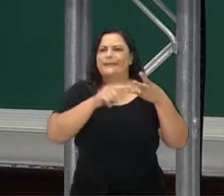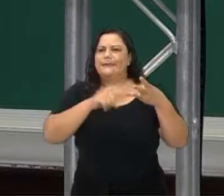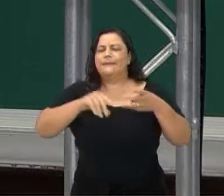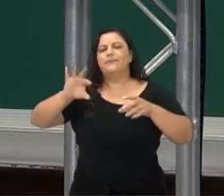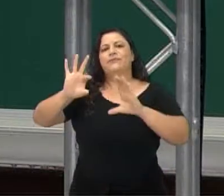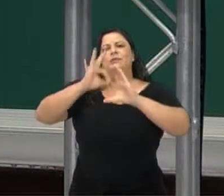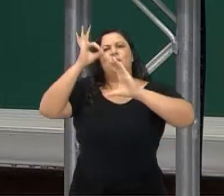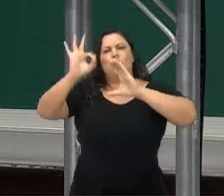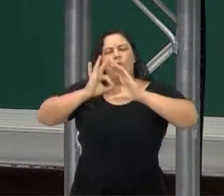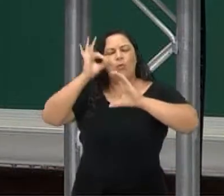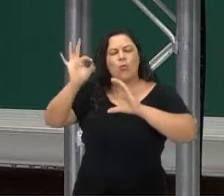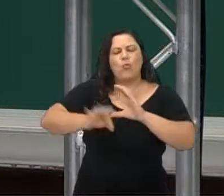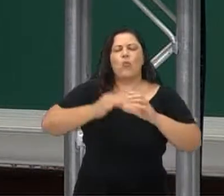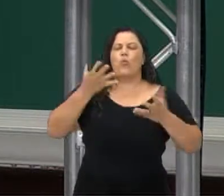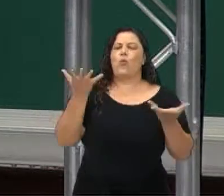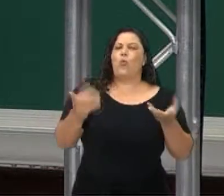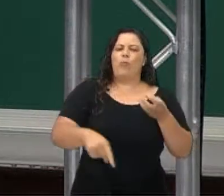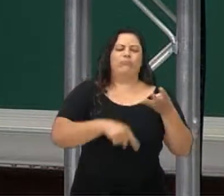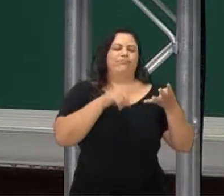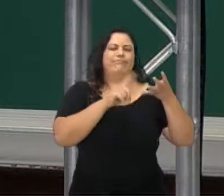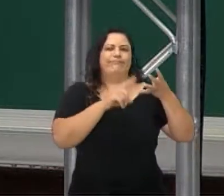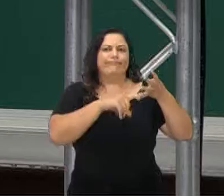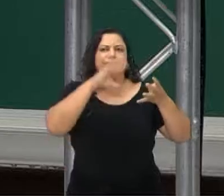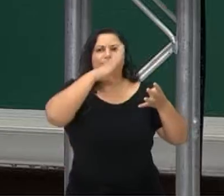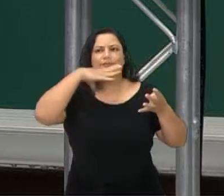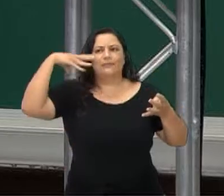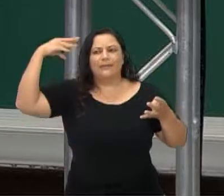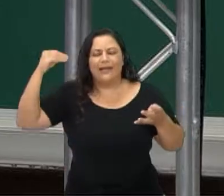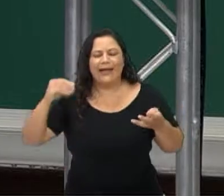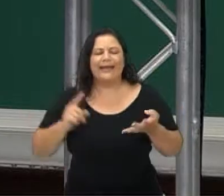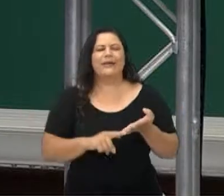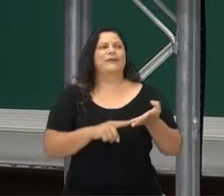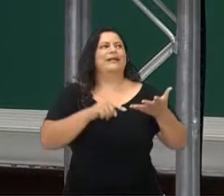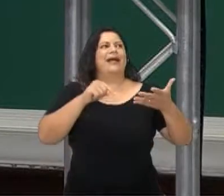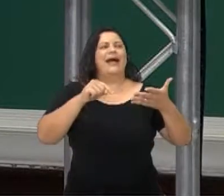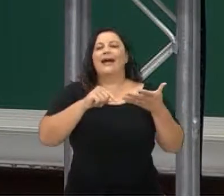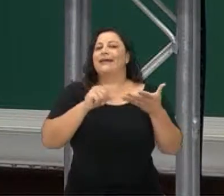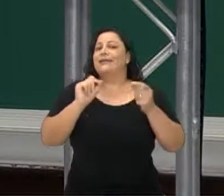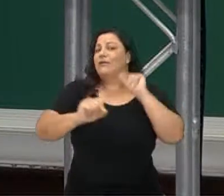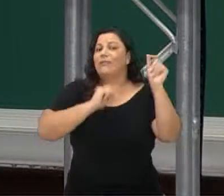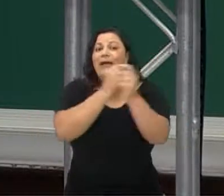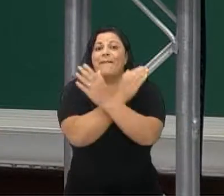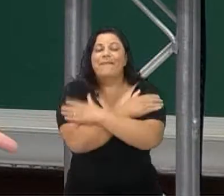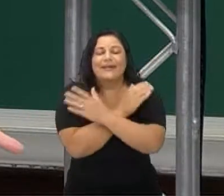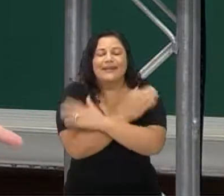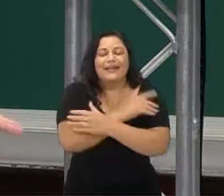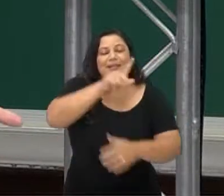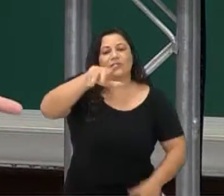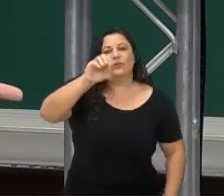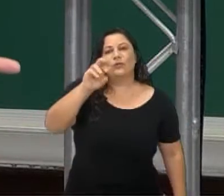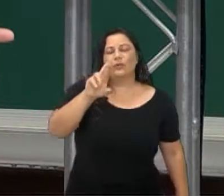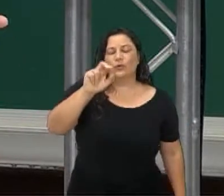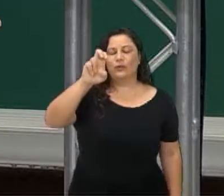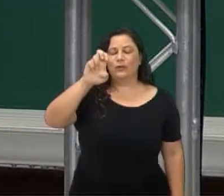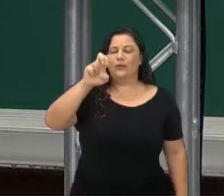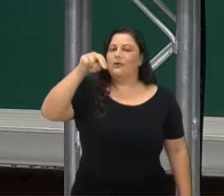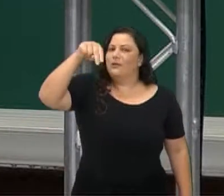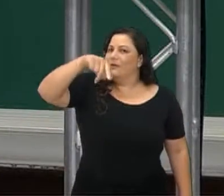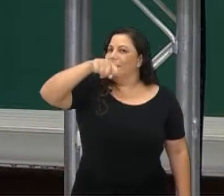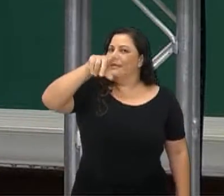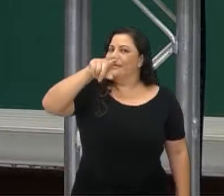Colombo, perto de Curitiba, Araucária. Um abraço. Sou o Lourenço do Colégio